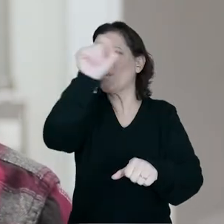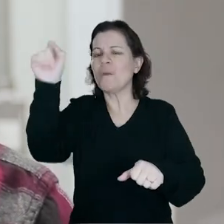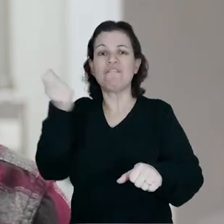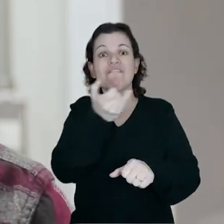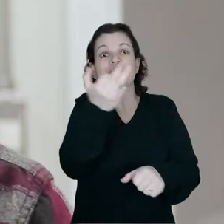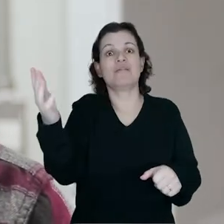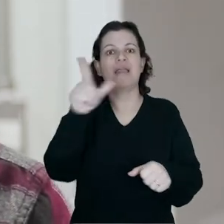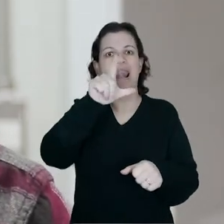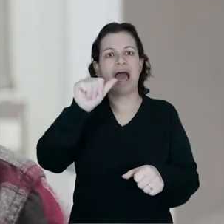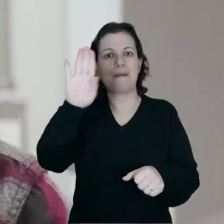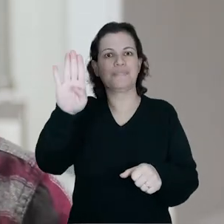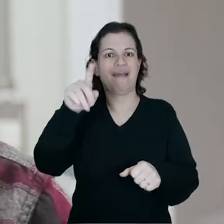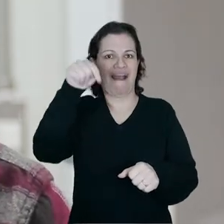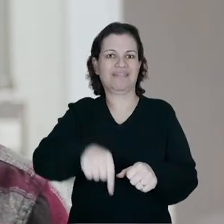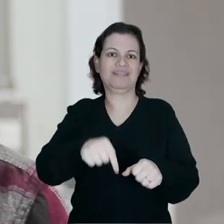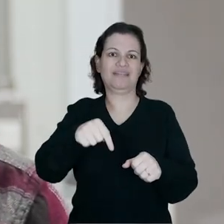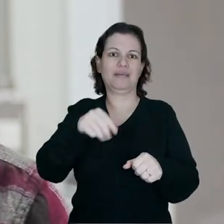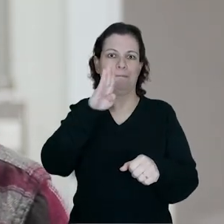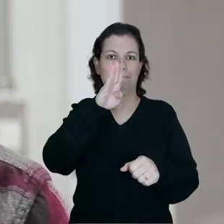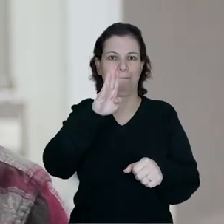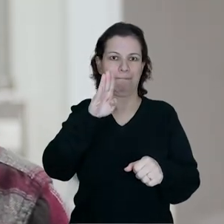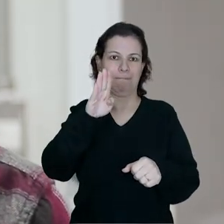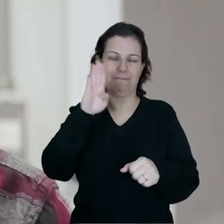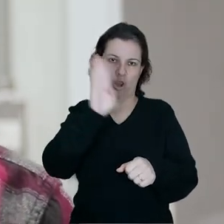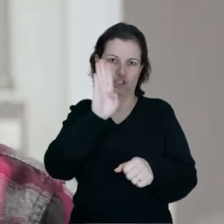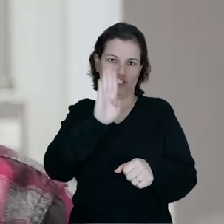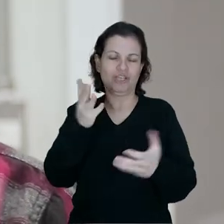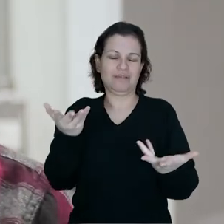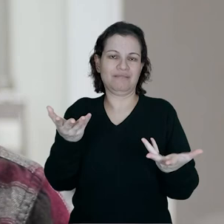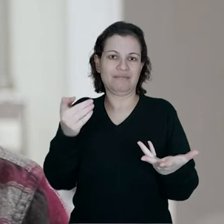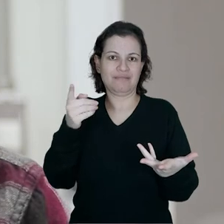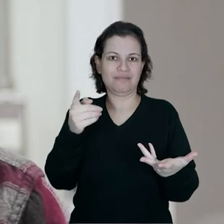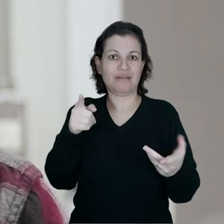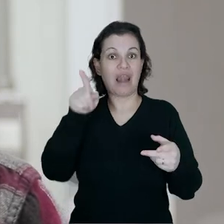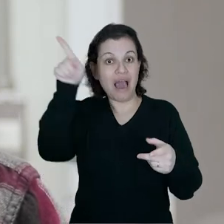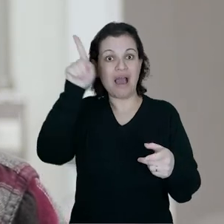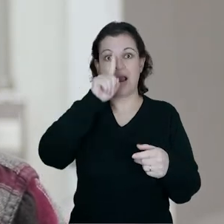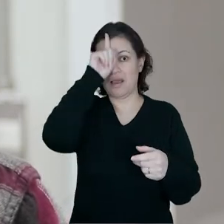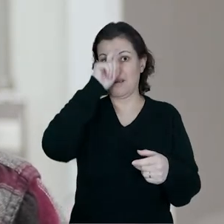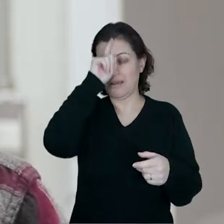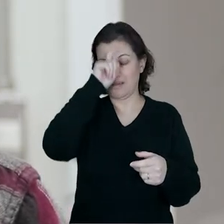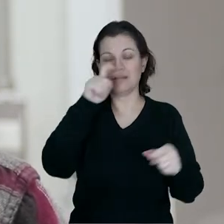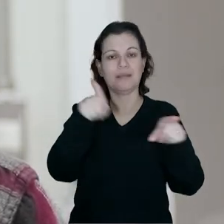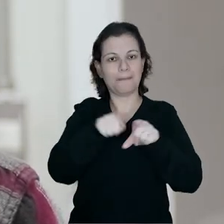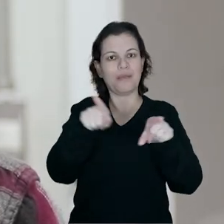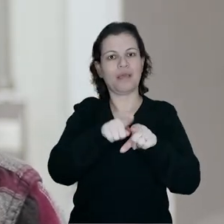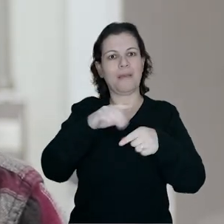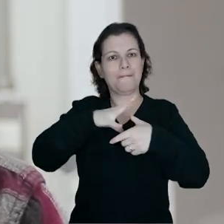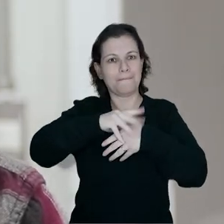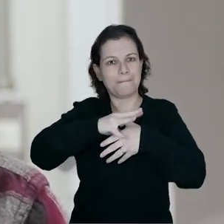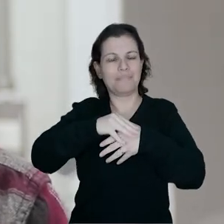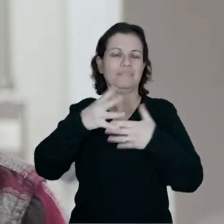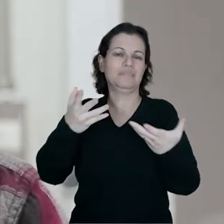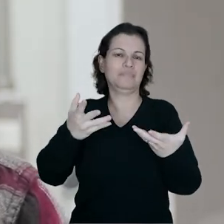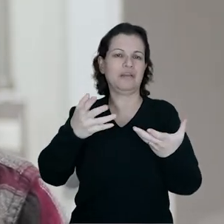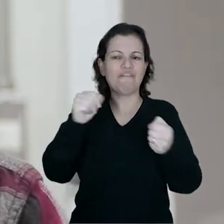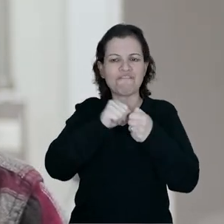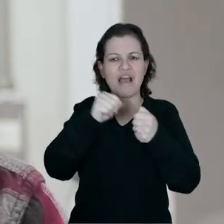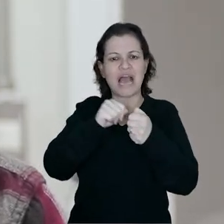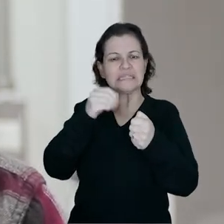no Instituto de Química, os laboratórios aqui na... todos os laboratórios aqui na Biologia, lá no Hospital das Clínicas, o Laboratório de Patologia